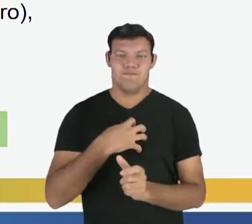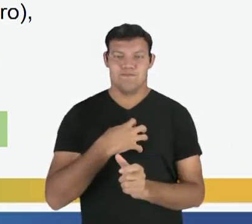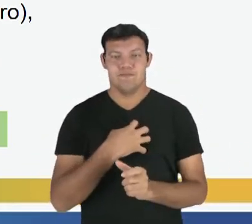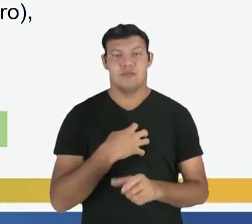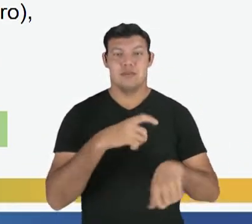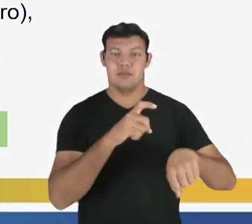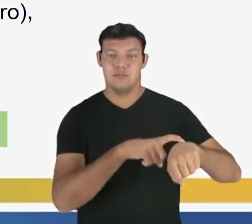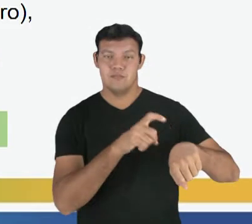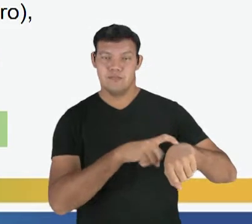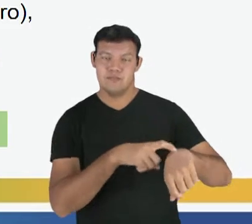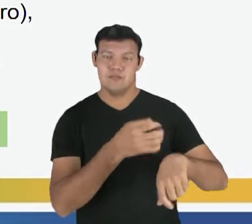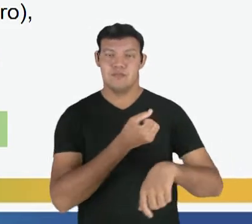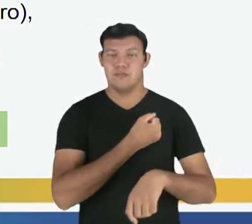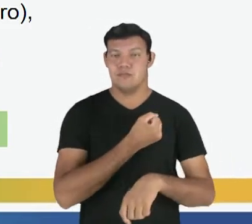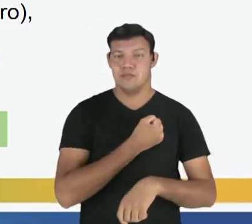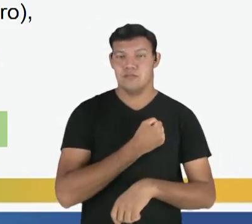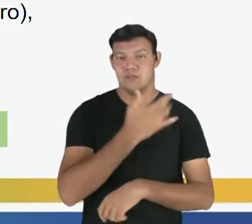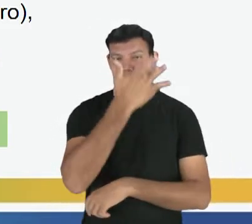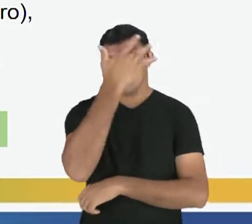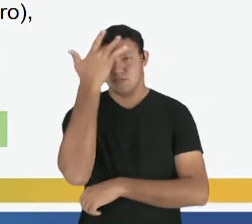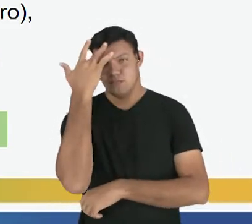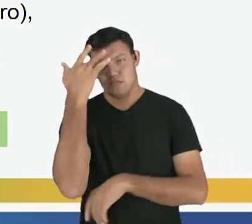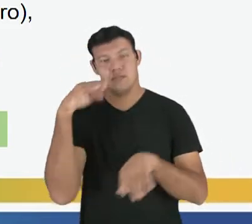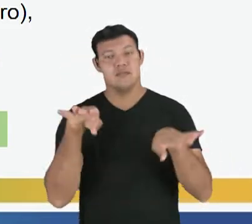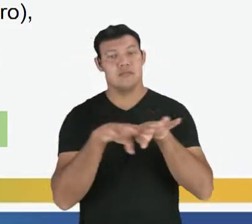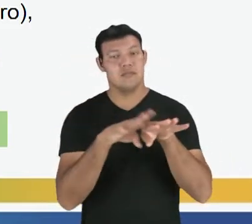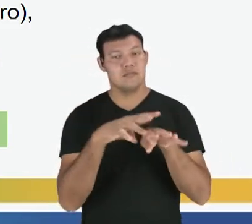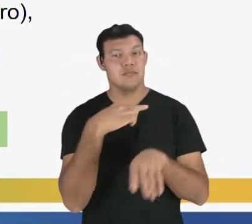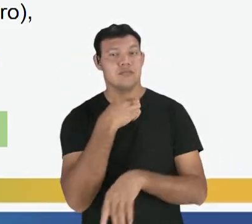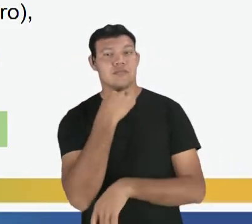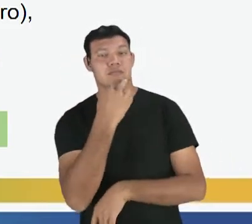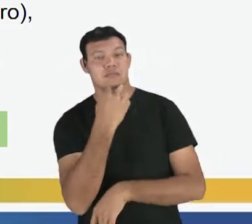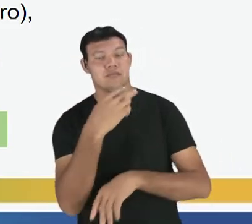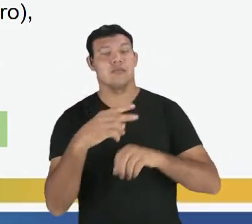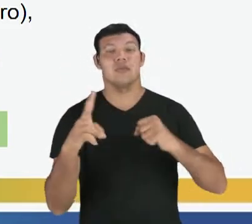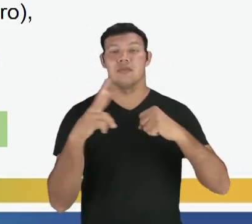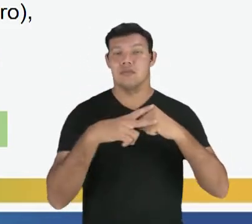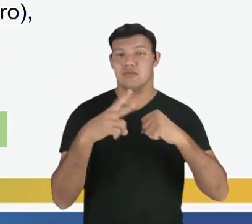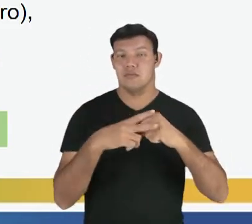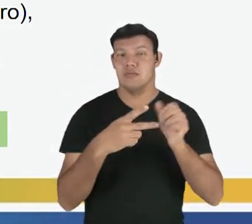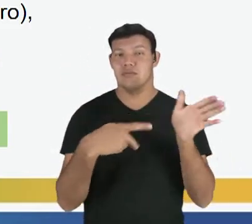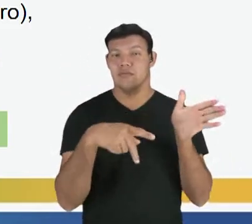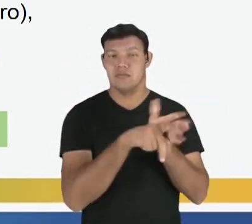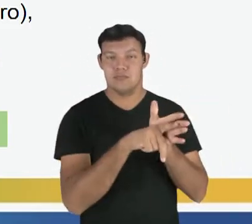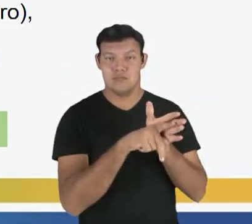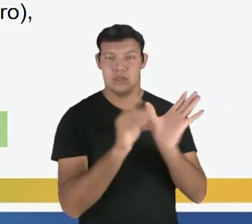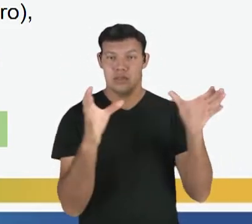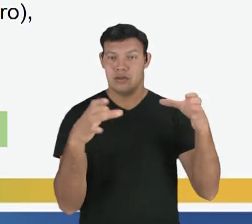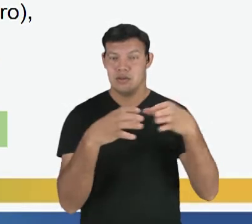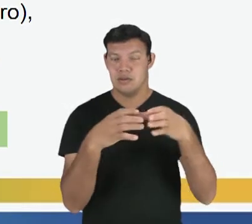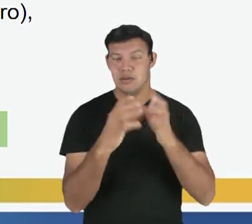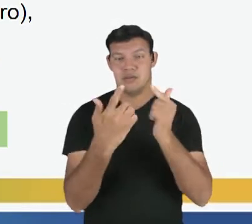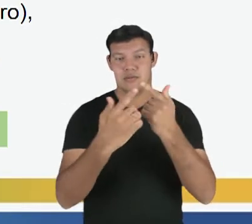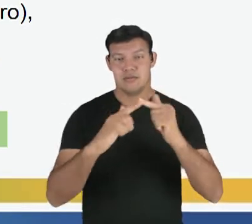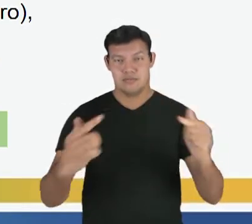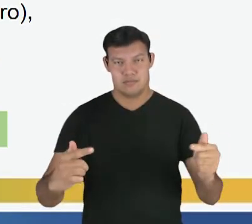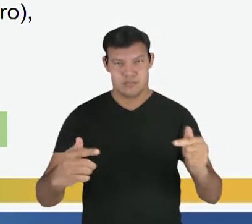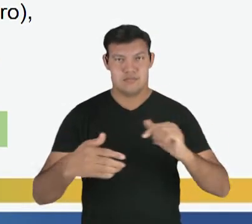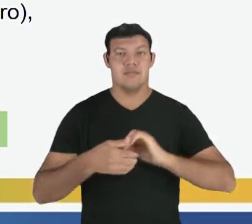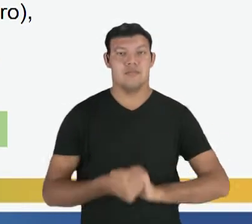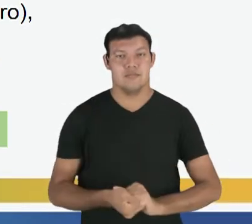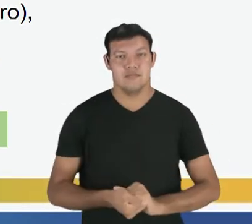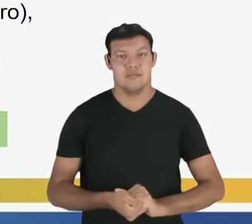tempo, número, pessoa e voz. O verbo, gente, ele pertence às classes gramaticais.